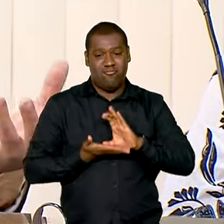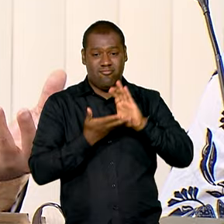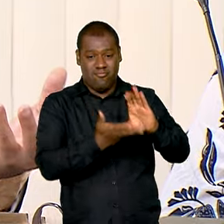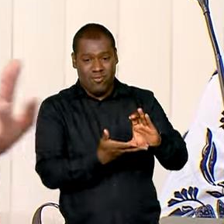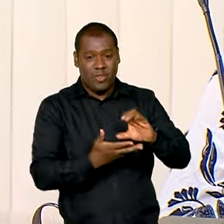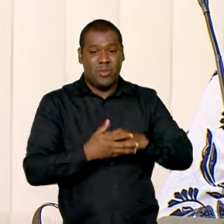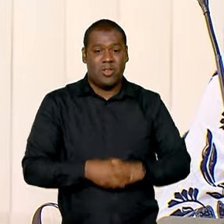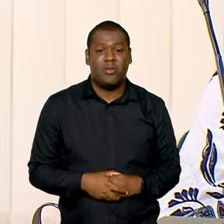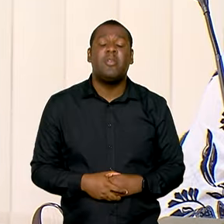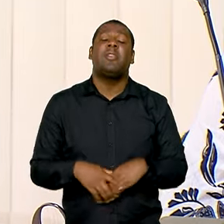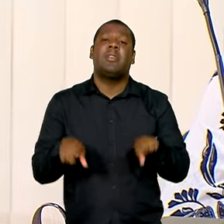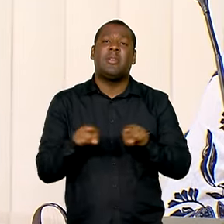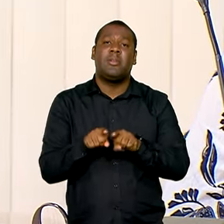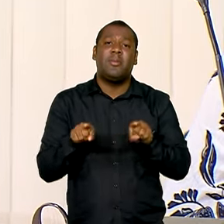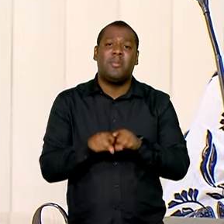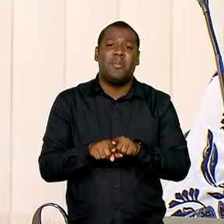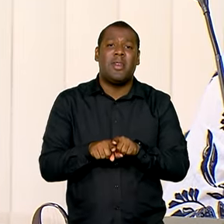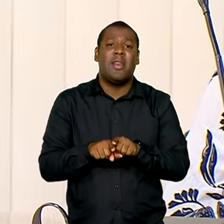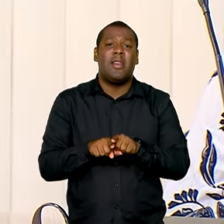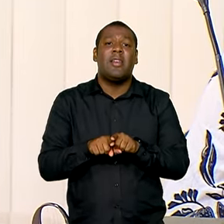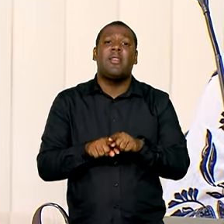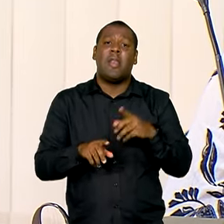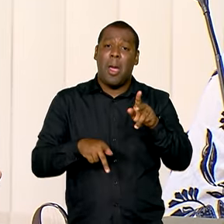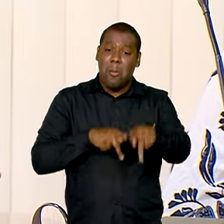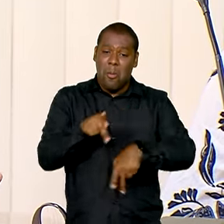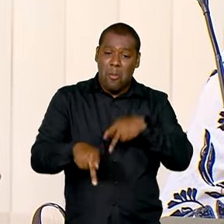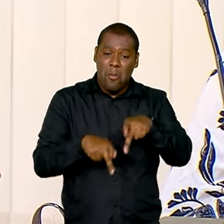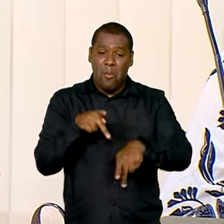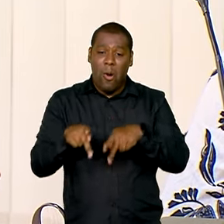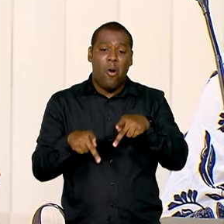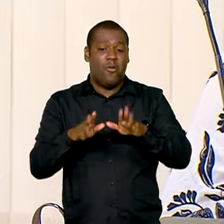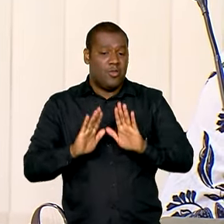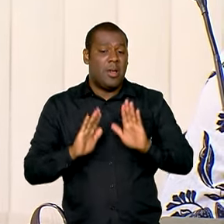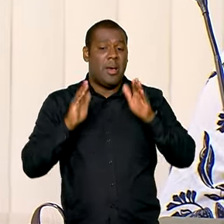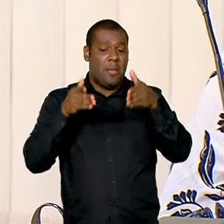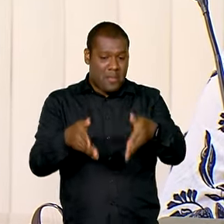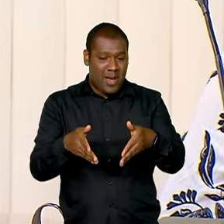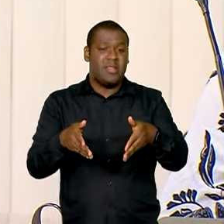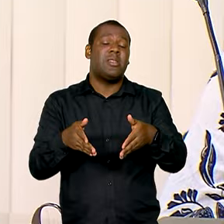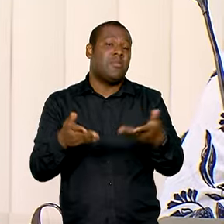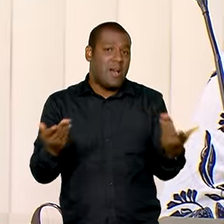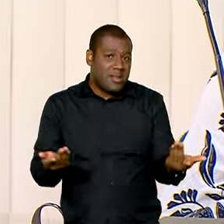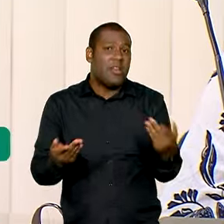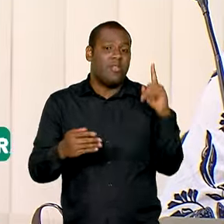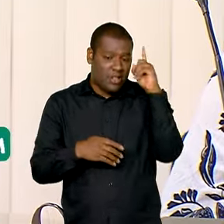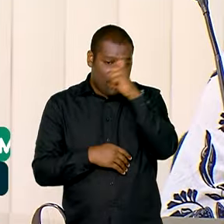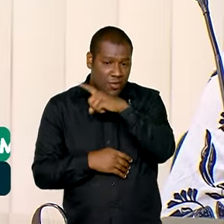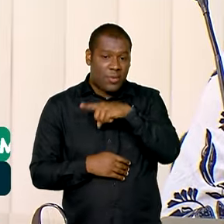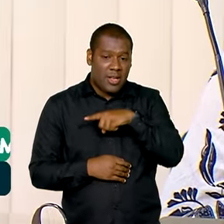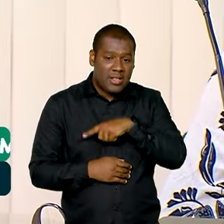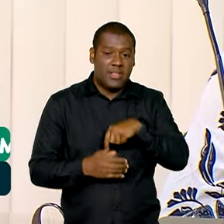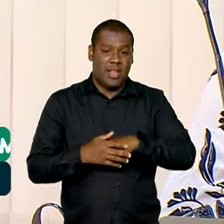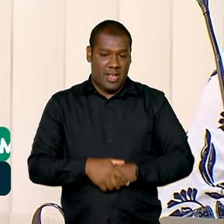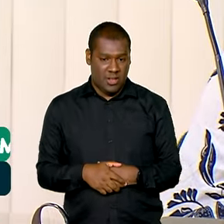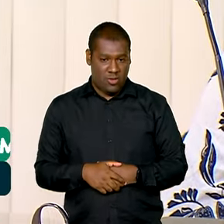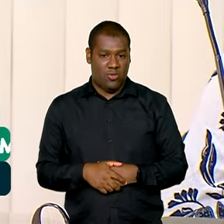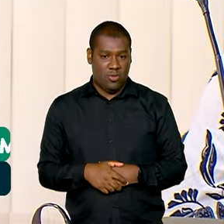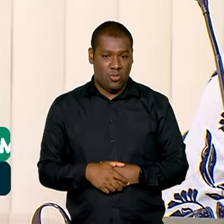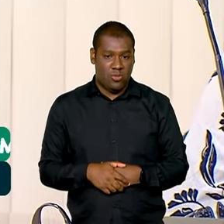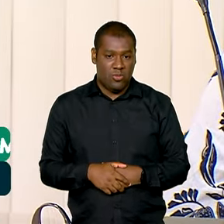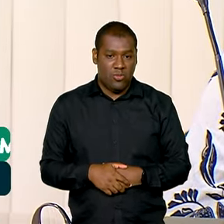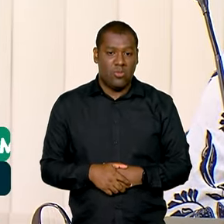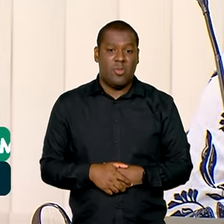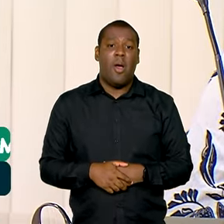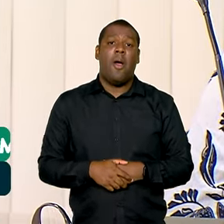e garantir essa participação social, mantendo o Fórum Nacional de Educação como instrumento importante de acompanhamento nos próximos 10